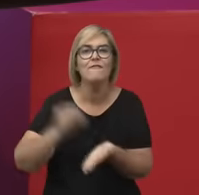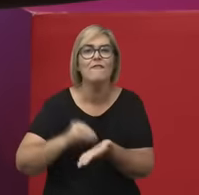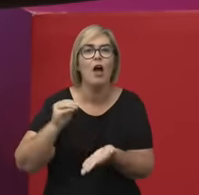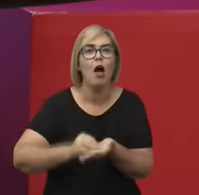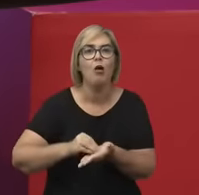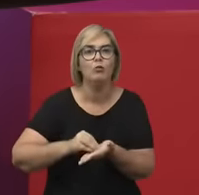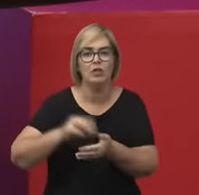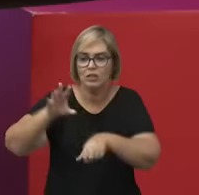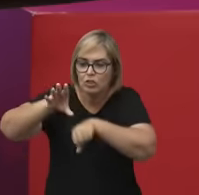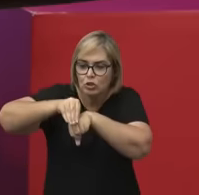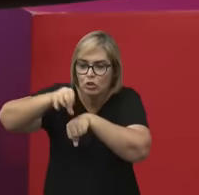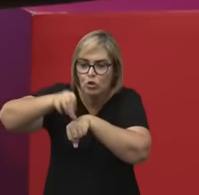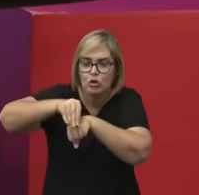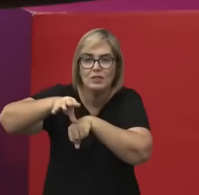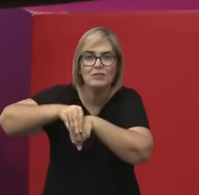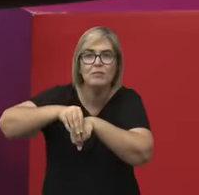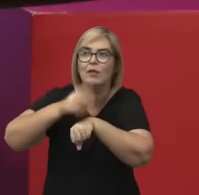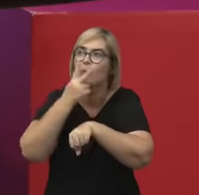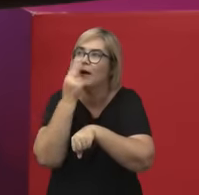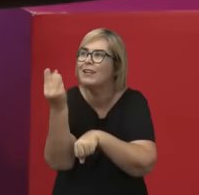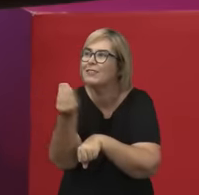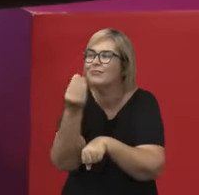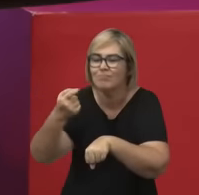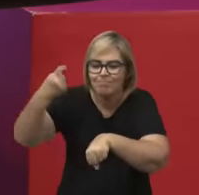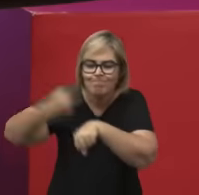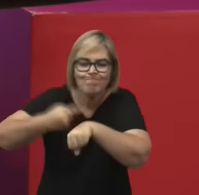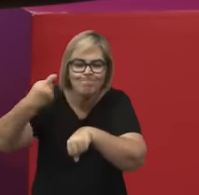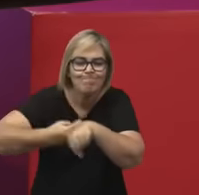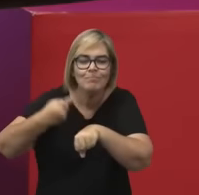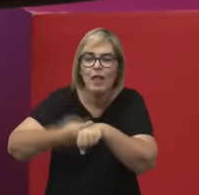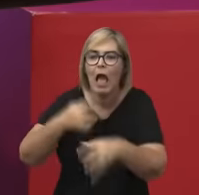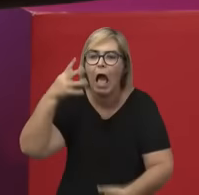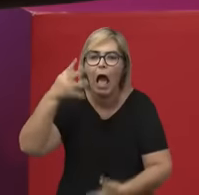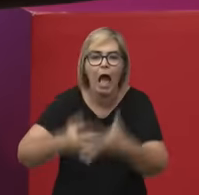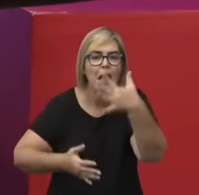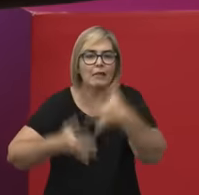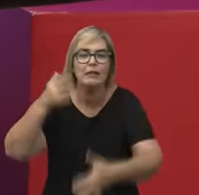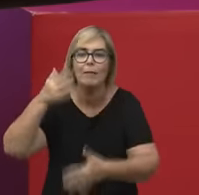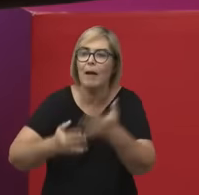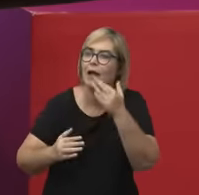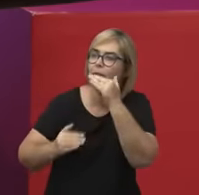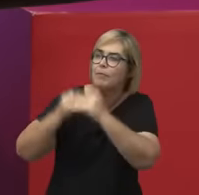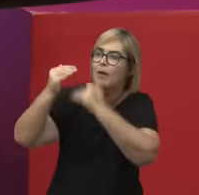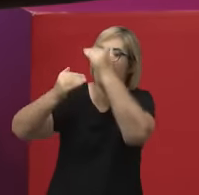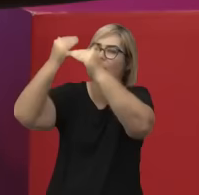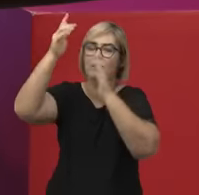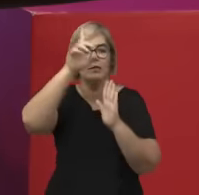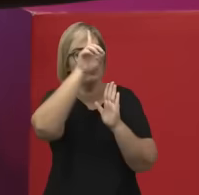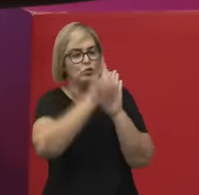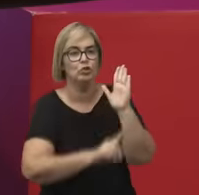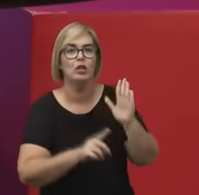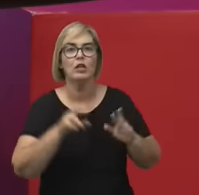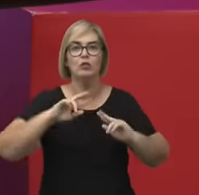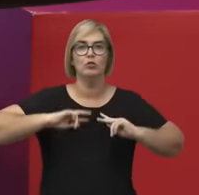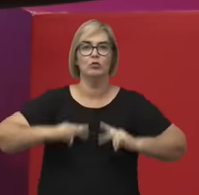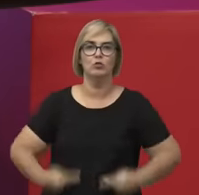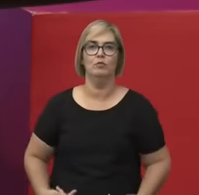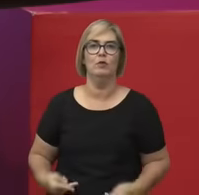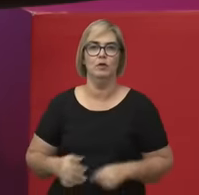impedem o desenvolvimento dos direitos humanos. E que, assim, a